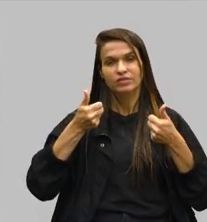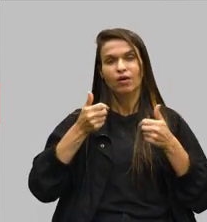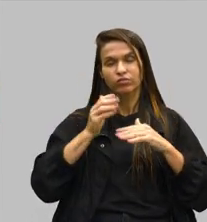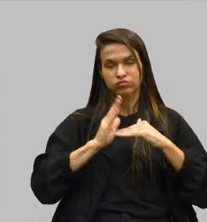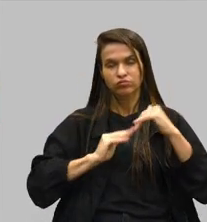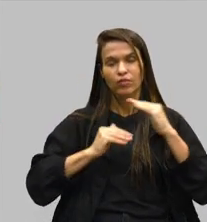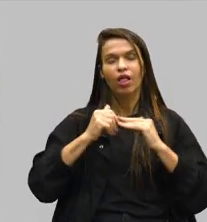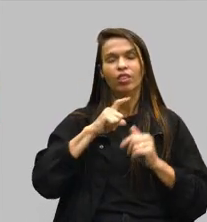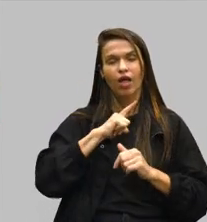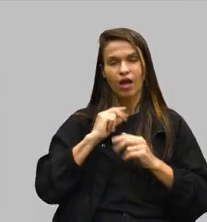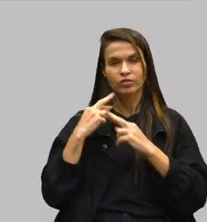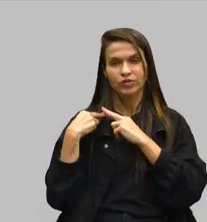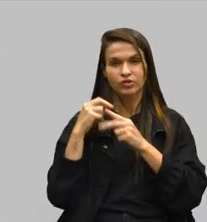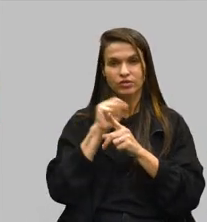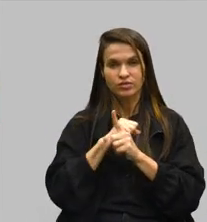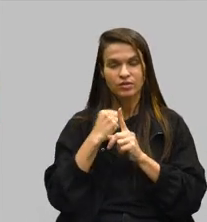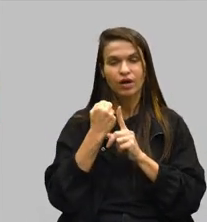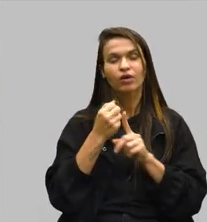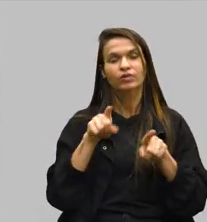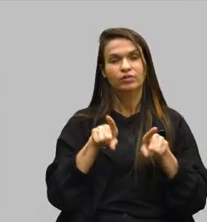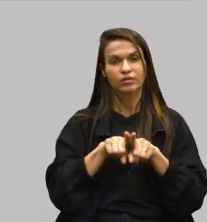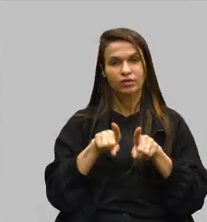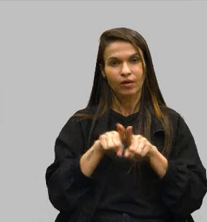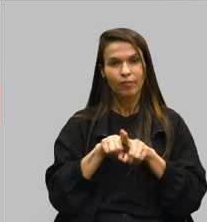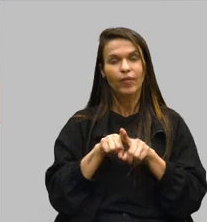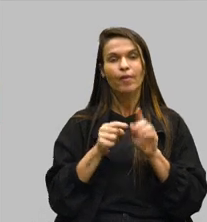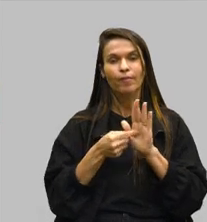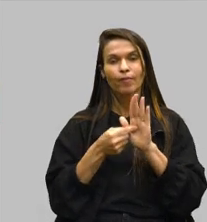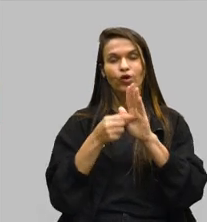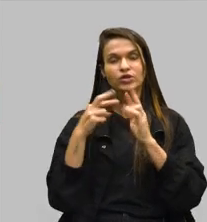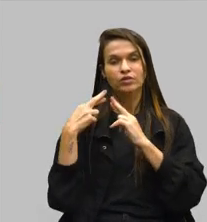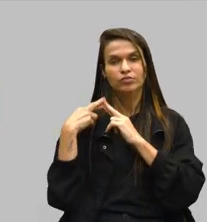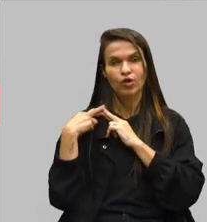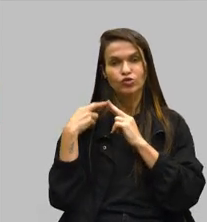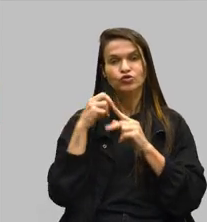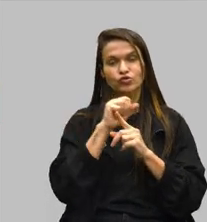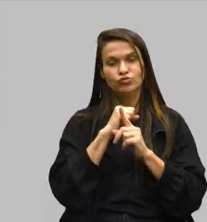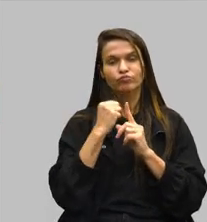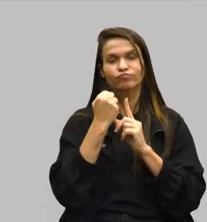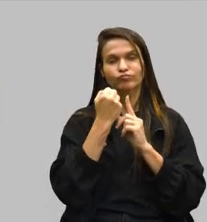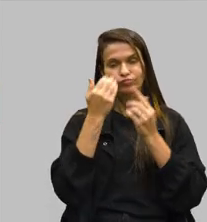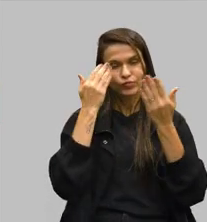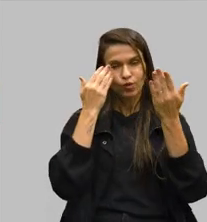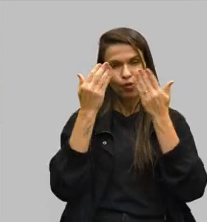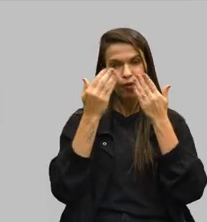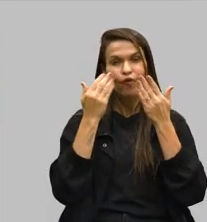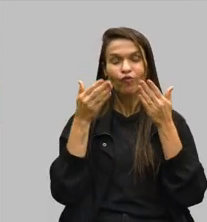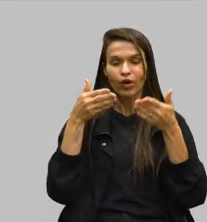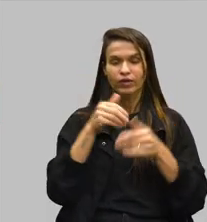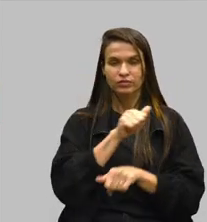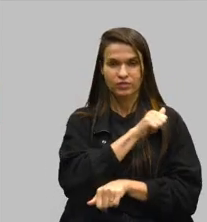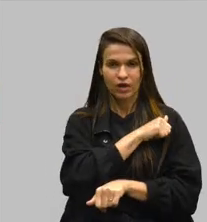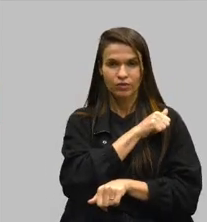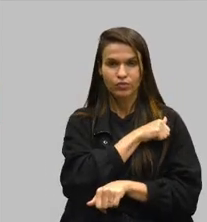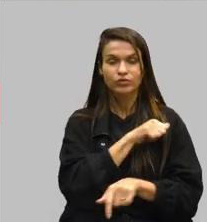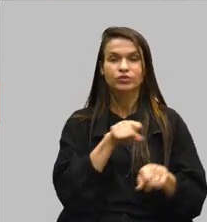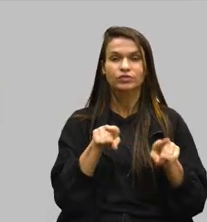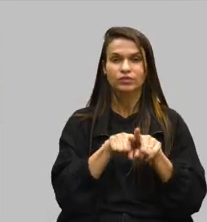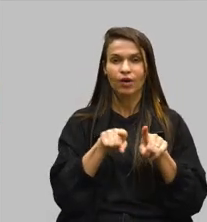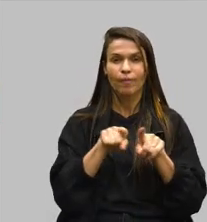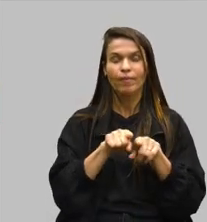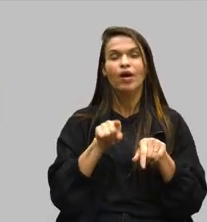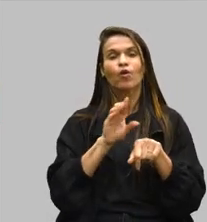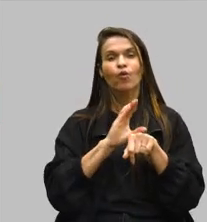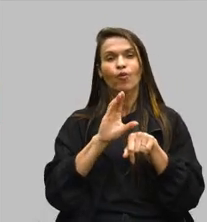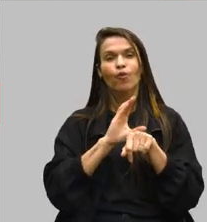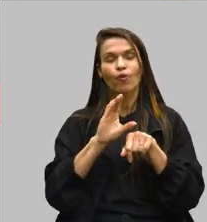tem responsabilidade social, que também traz responsabilidade socioemocional para os alunos, e também um curso com